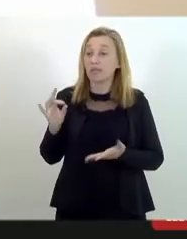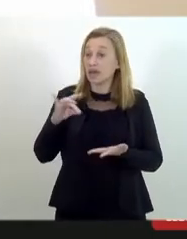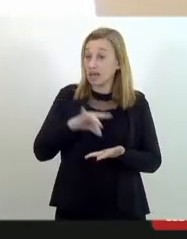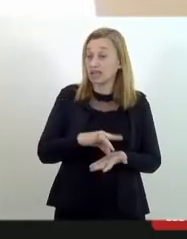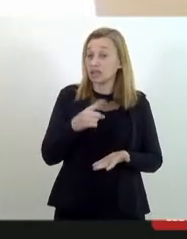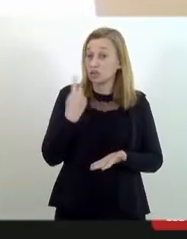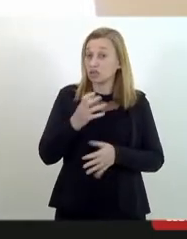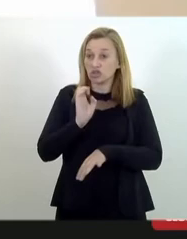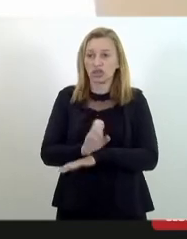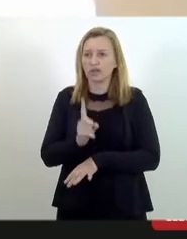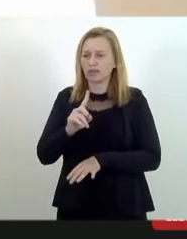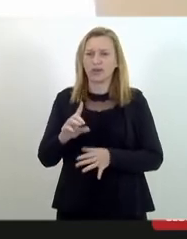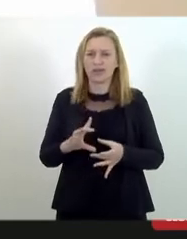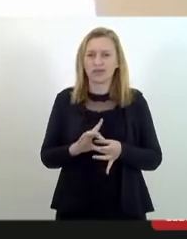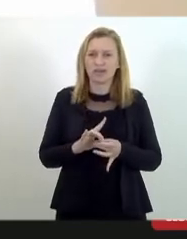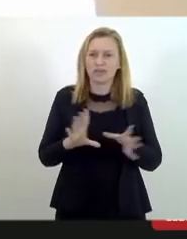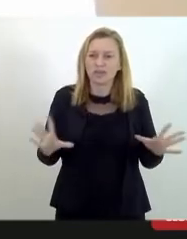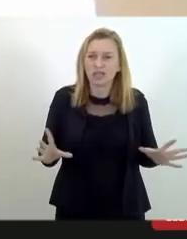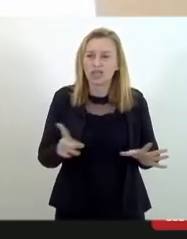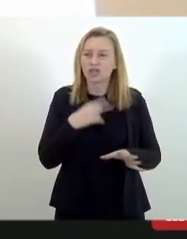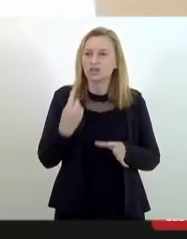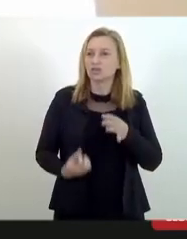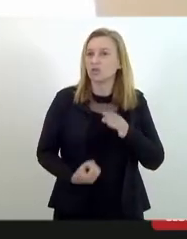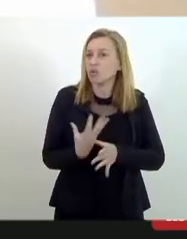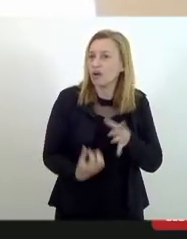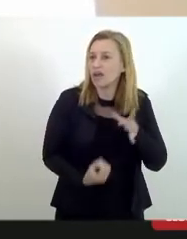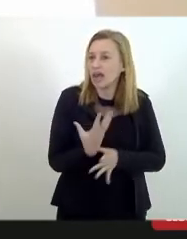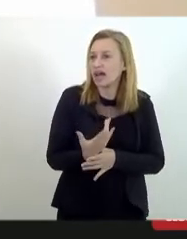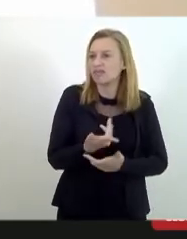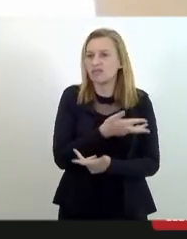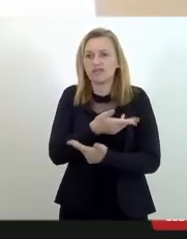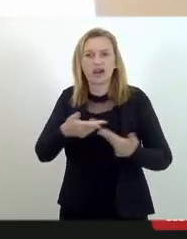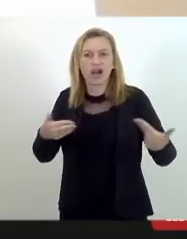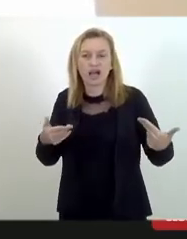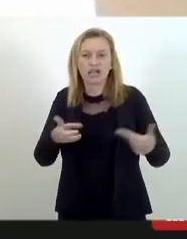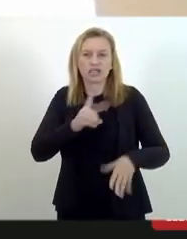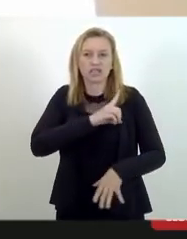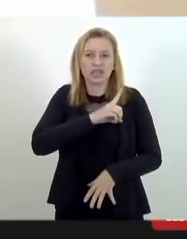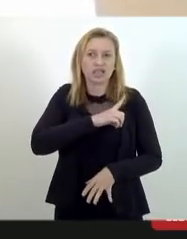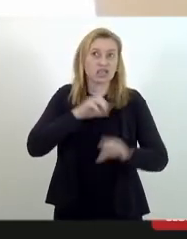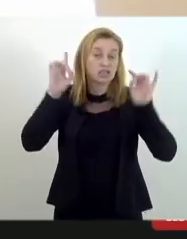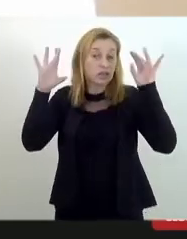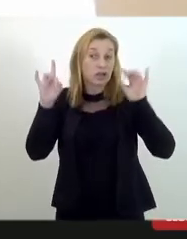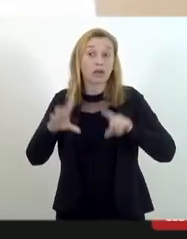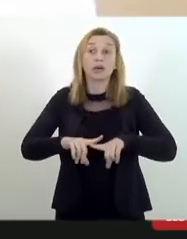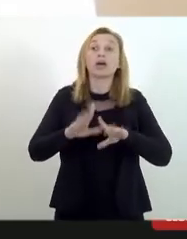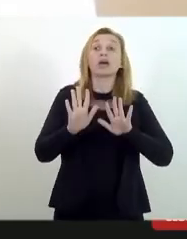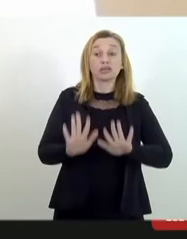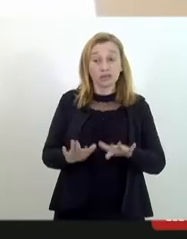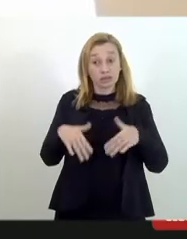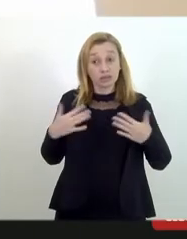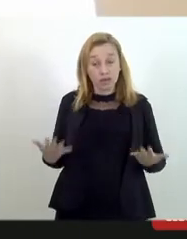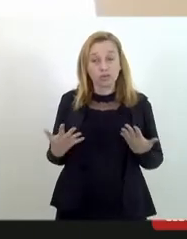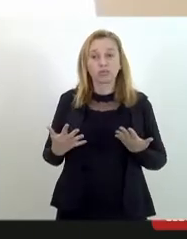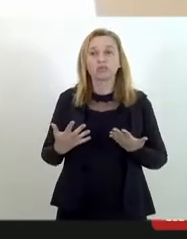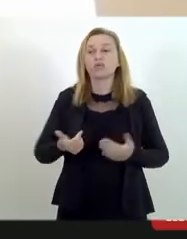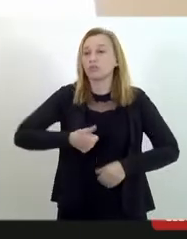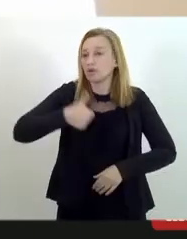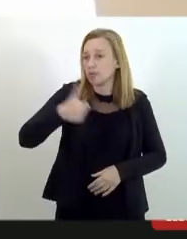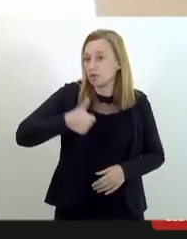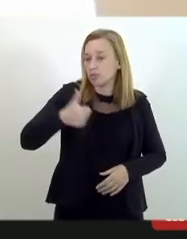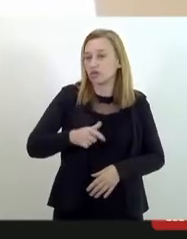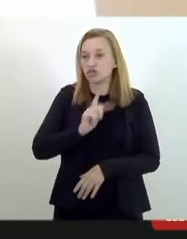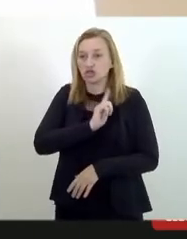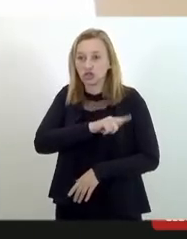nós possamos multiplicar a dezenas, centenas de delegacias especializadas. Então, o primeiro ponto de sugestão para além da